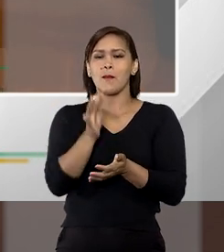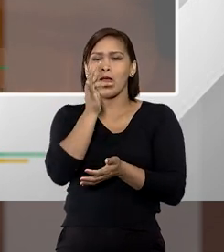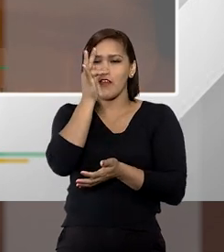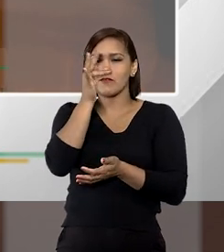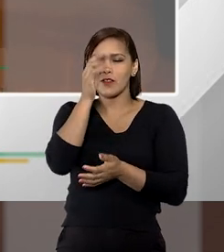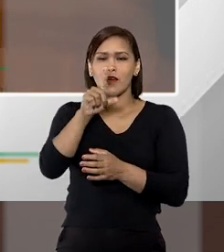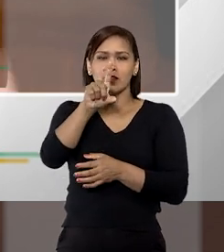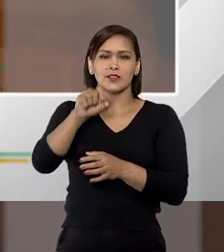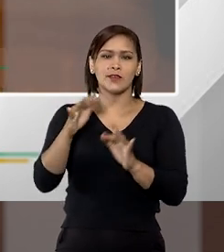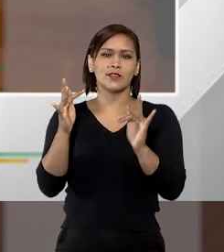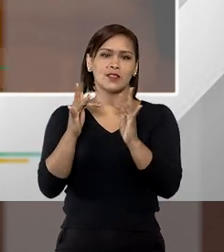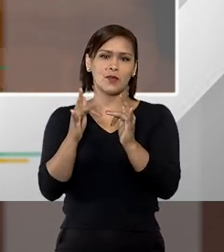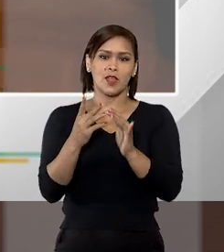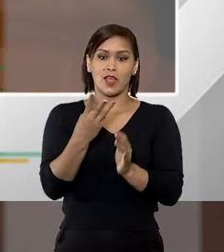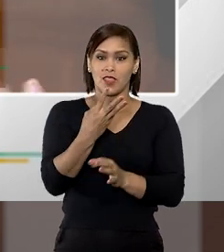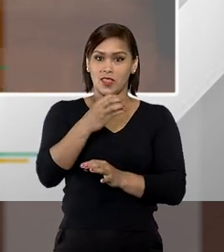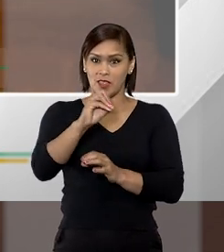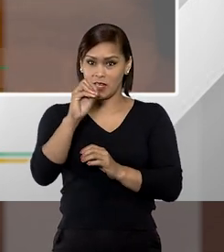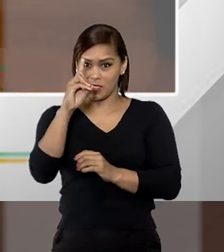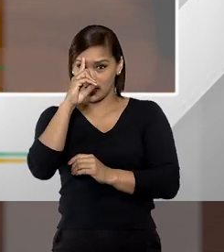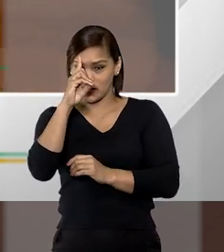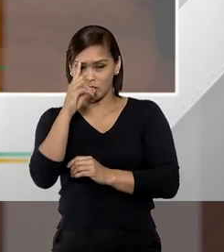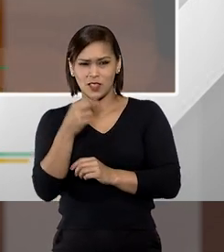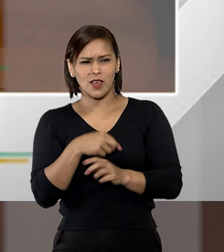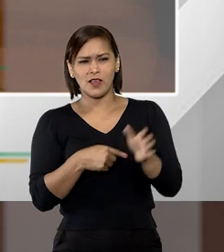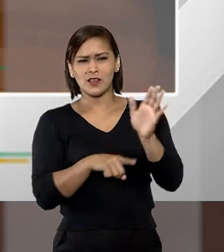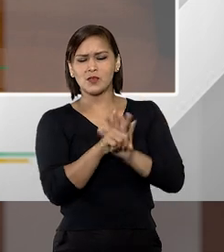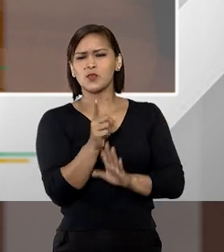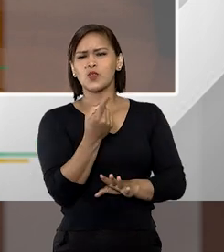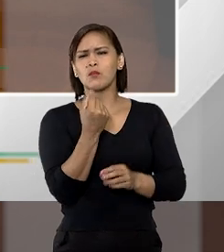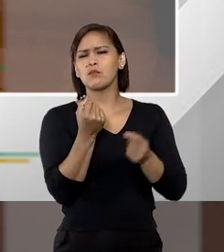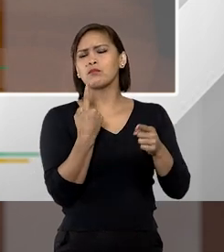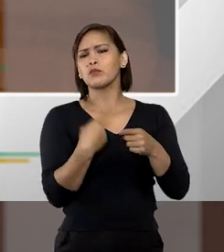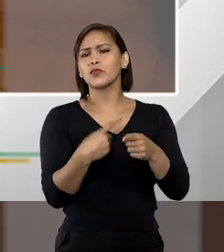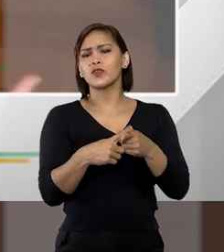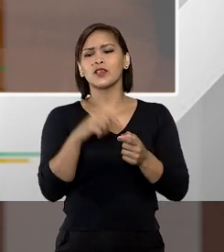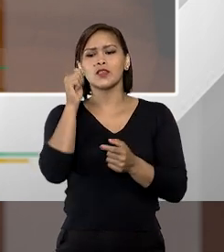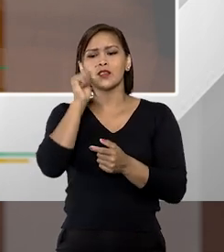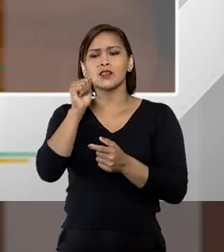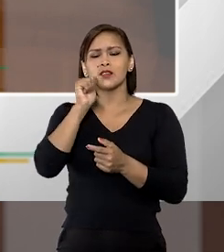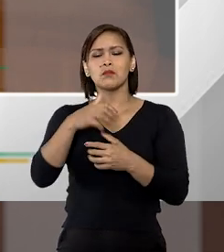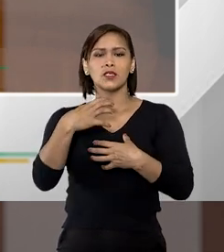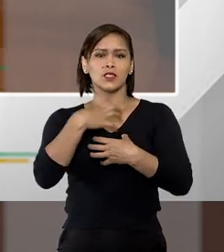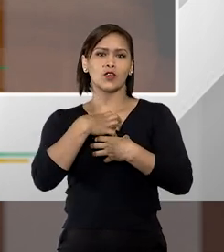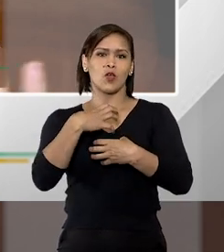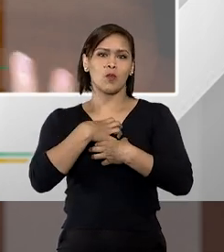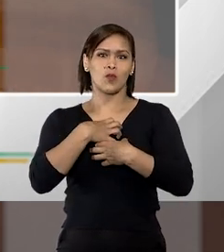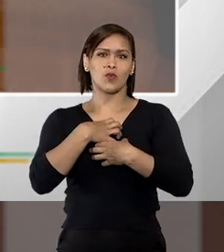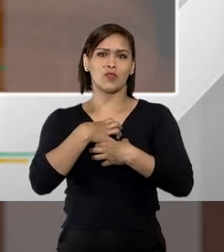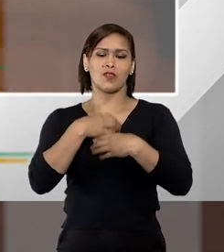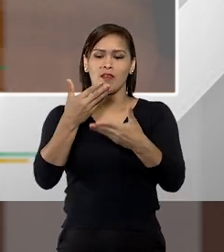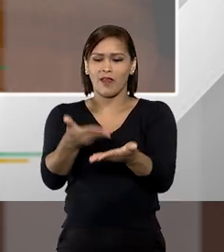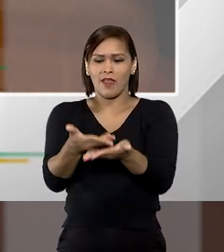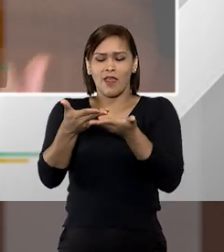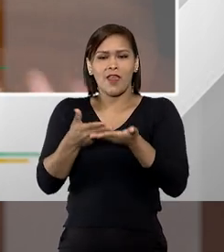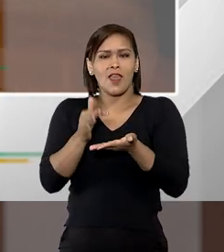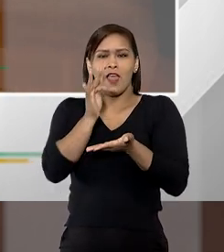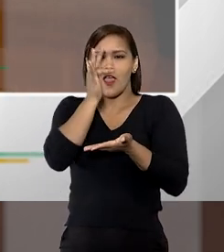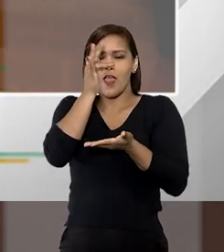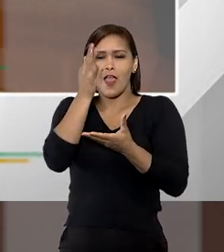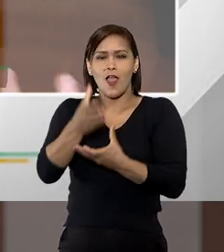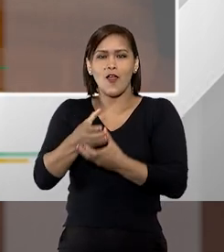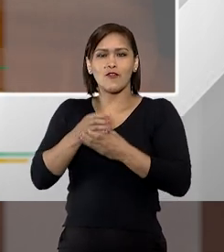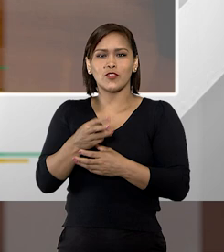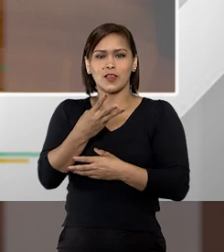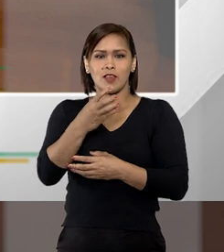seu ex-namorado durante 30 dias e as pessoas vão perguntar ah mas por que que essa mulher está incomodada receber flores por